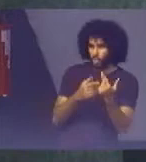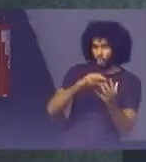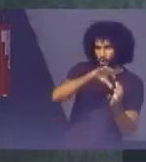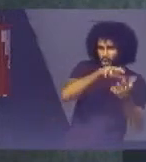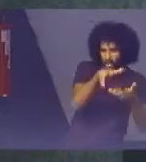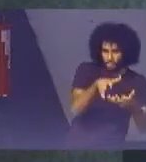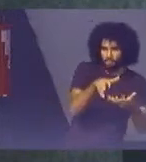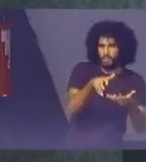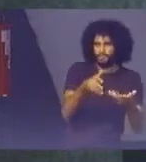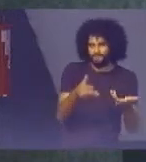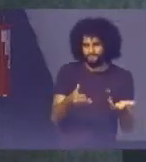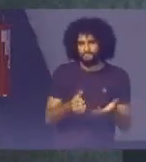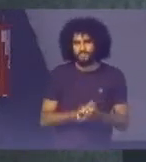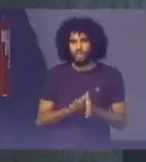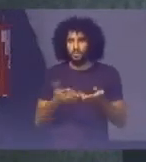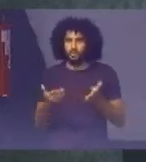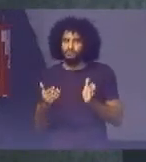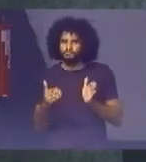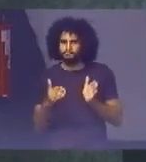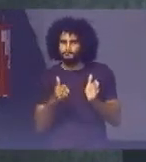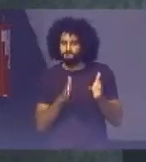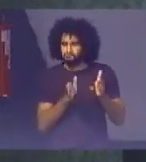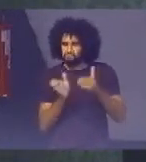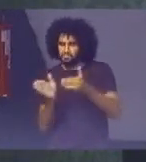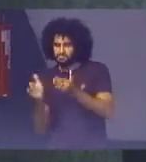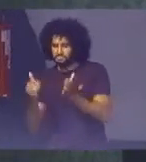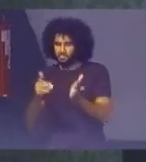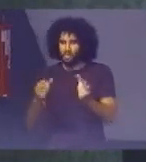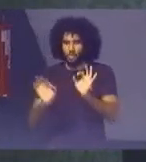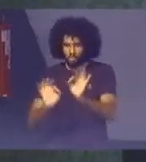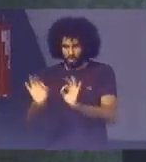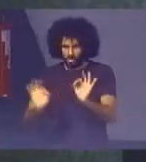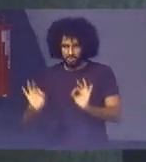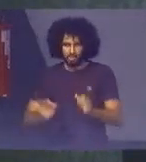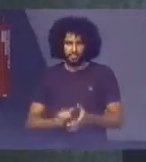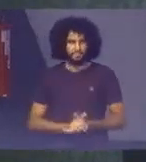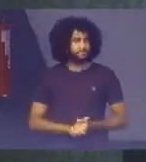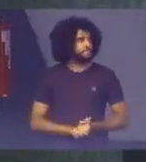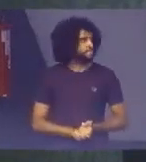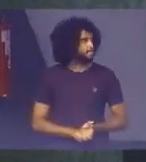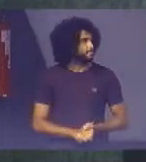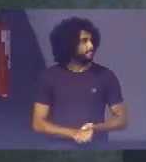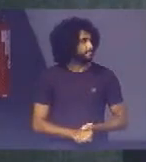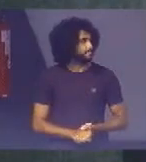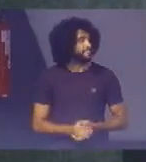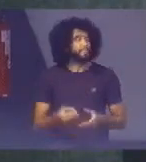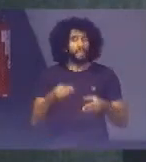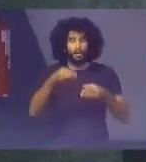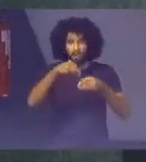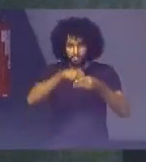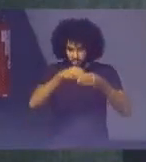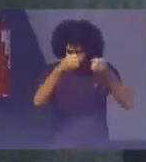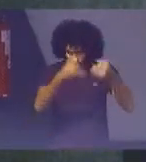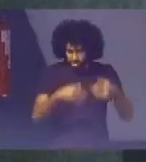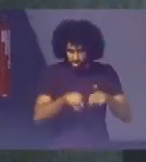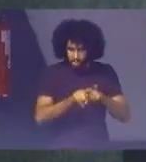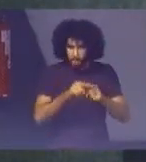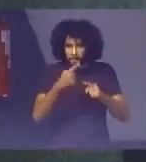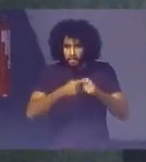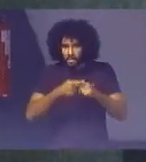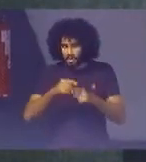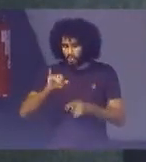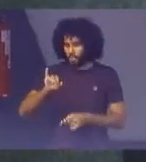Norte Princípio Que nós adotamos Dentro ainda do porquê E porquê que o IPEA